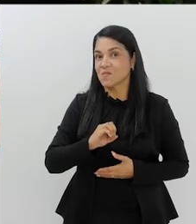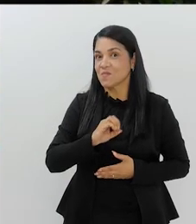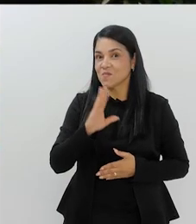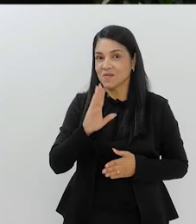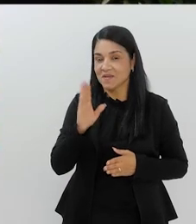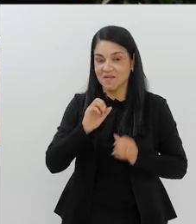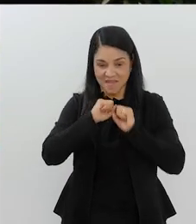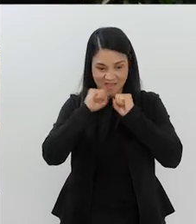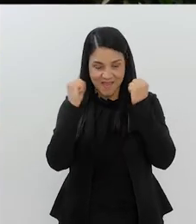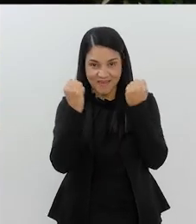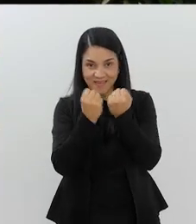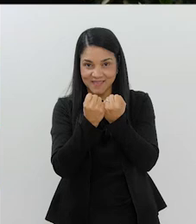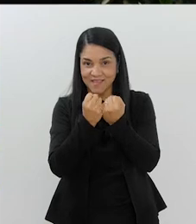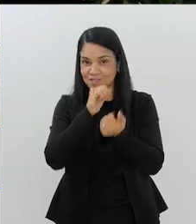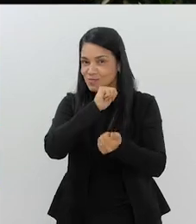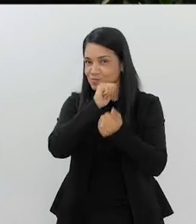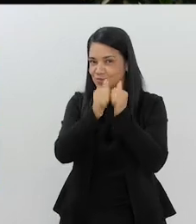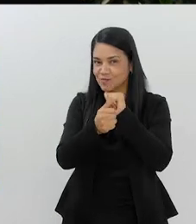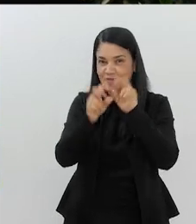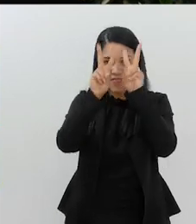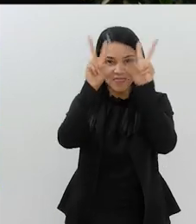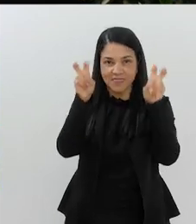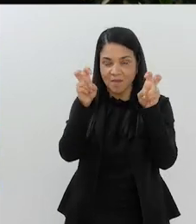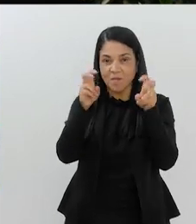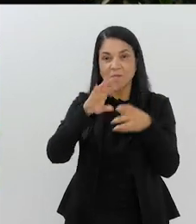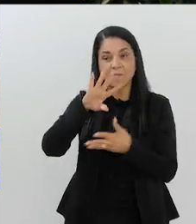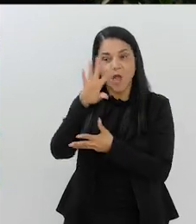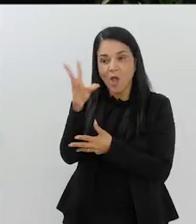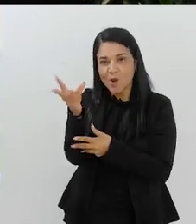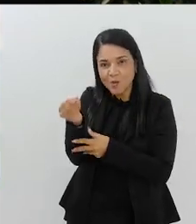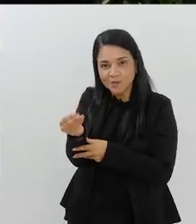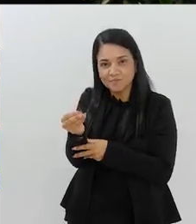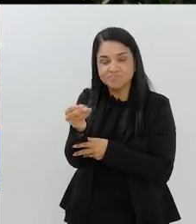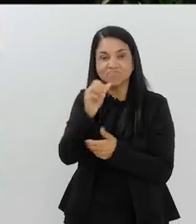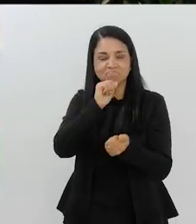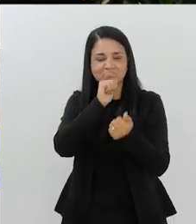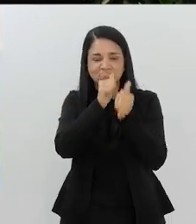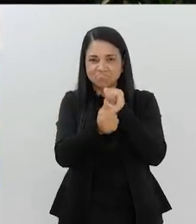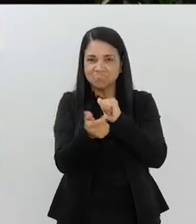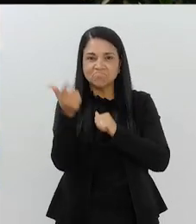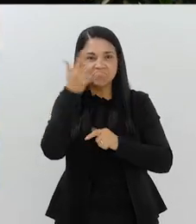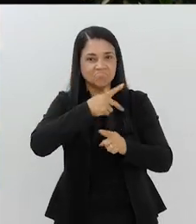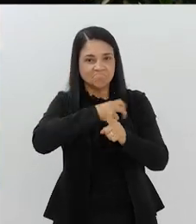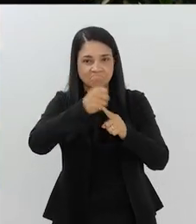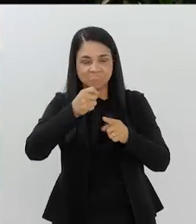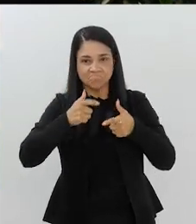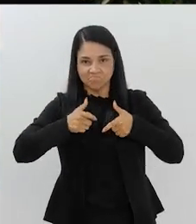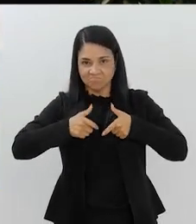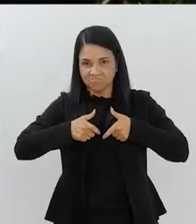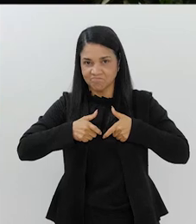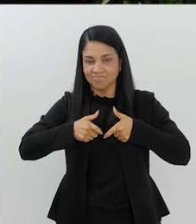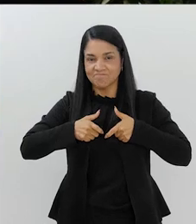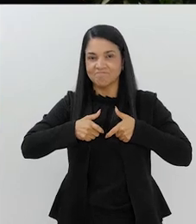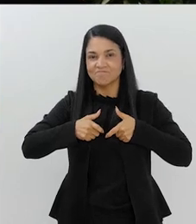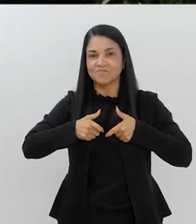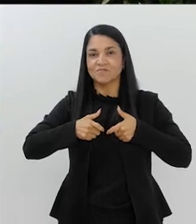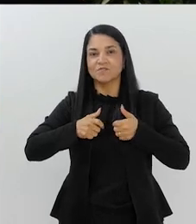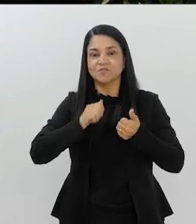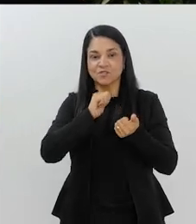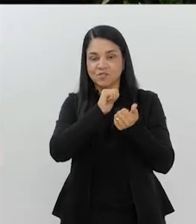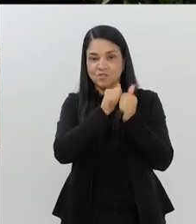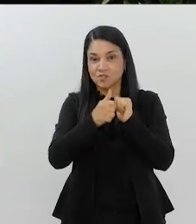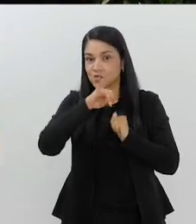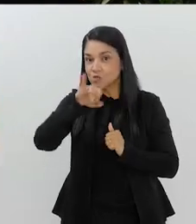Muito bem, meus amigos do Arena Esportiva, estamos de volta com o tema Paralimpíada e os atletas na conquista das medalhas dos Jogos